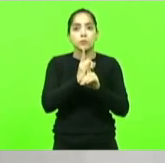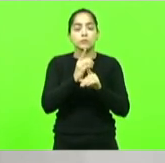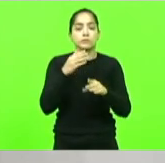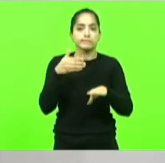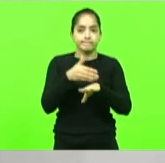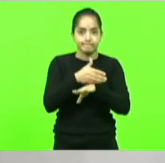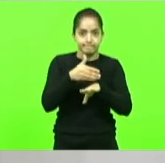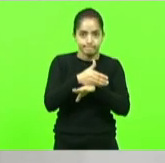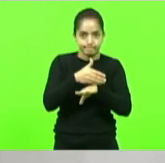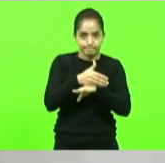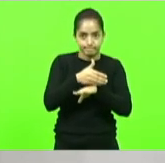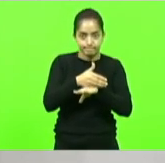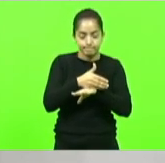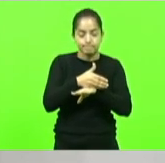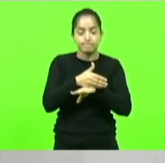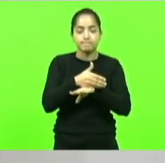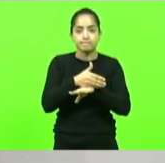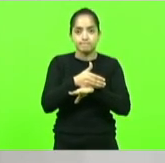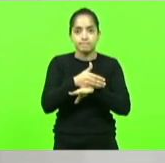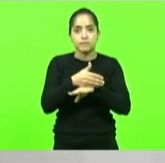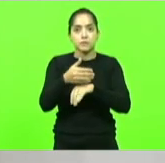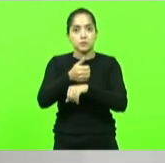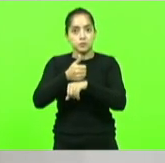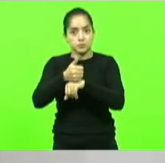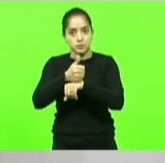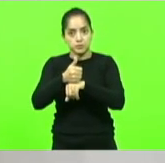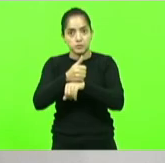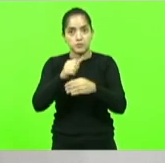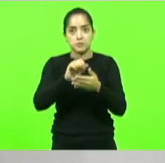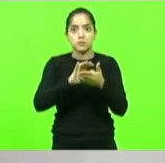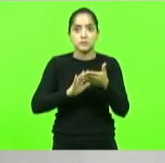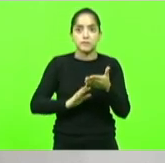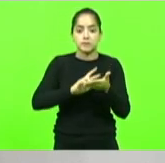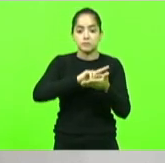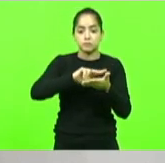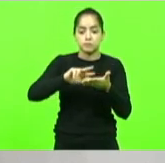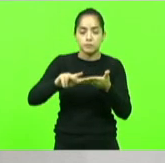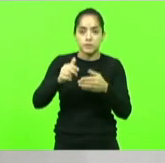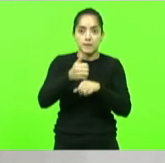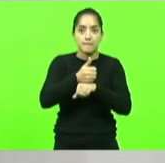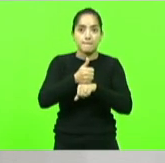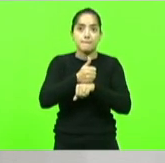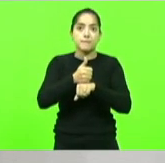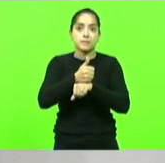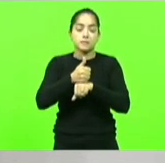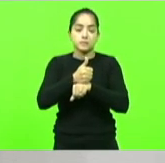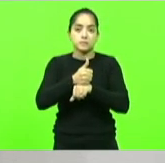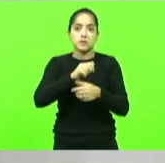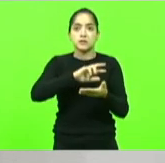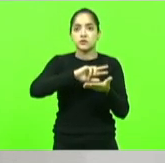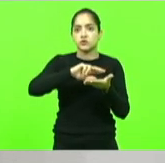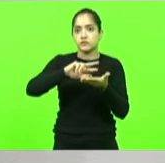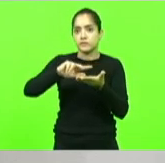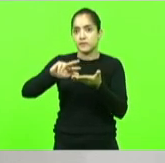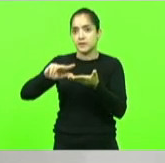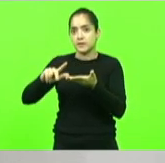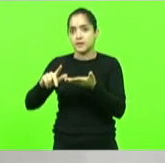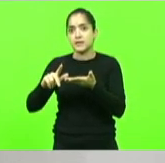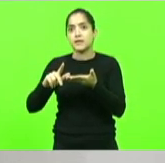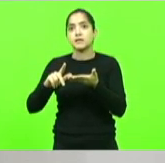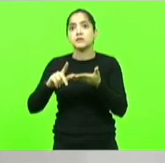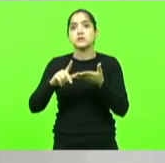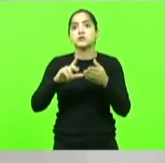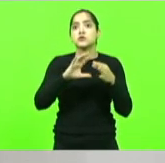das psicólogas e psicólogos em atividades multiprofissionais realizadas em diferentes contextos em